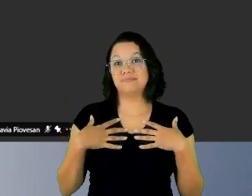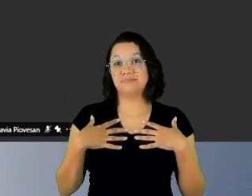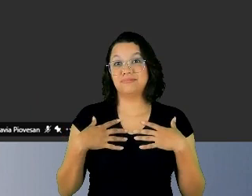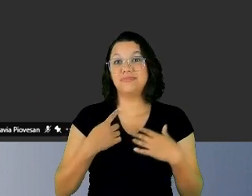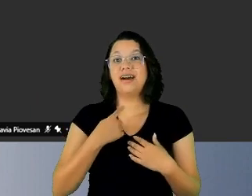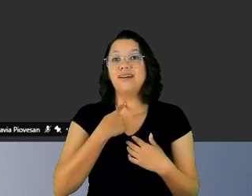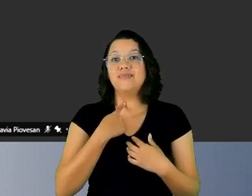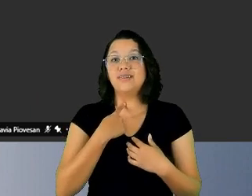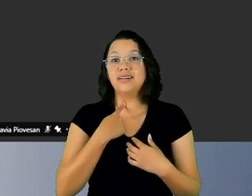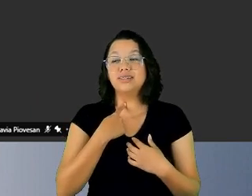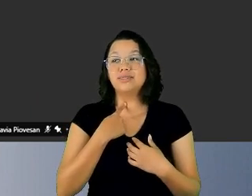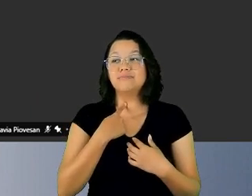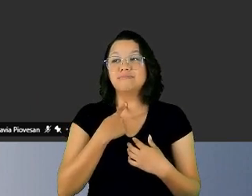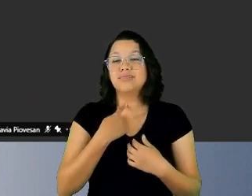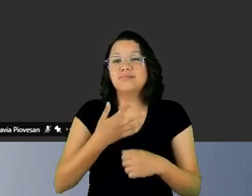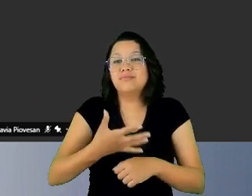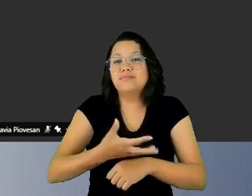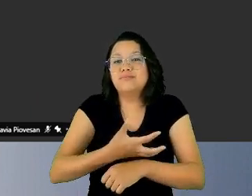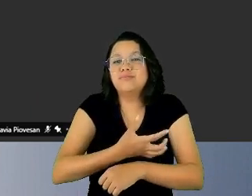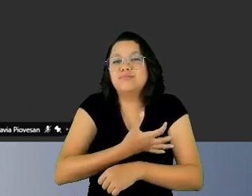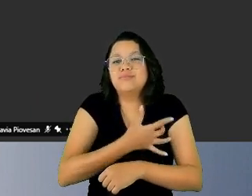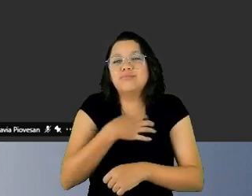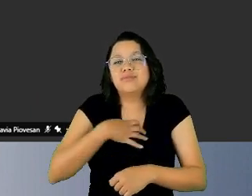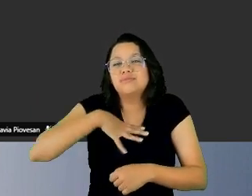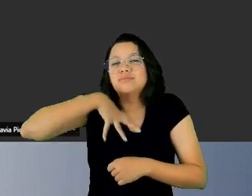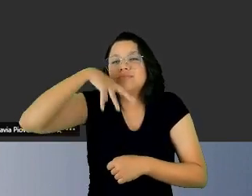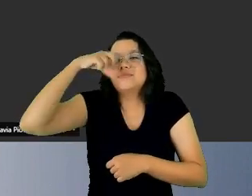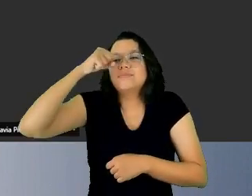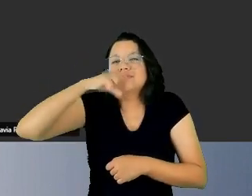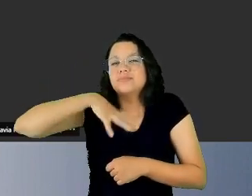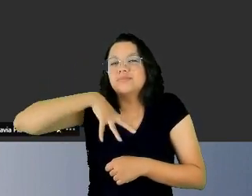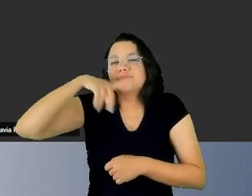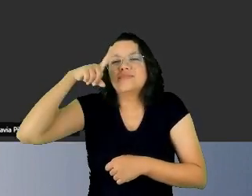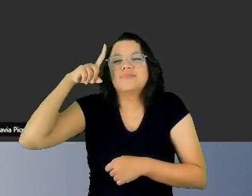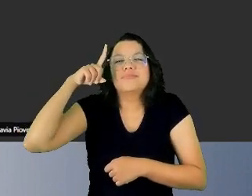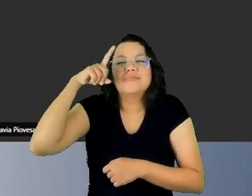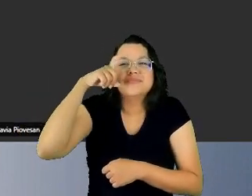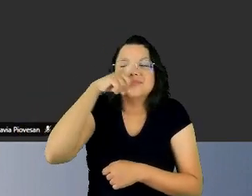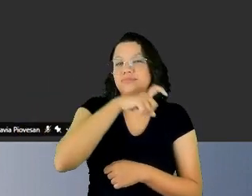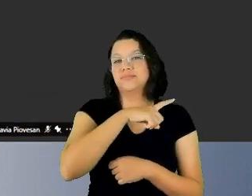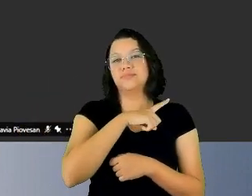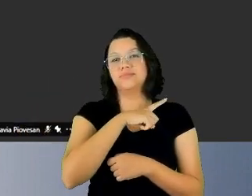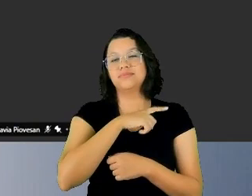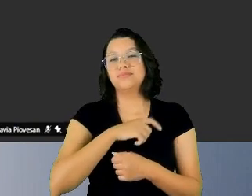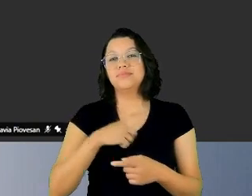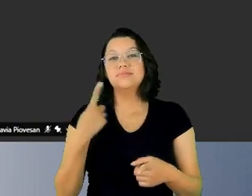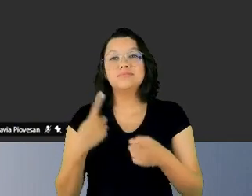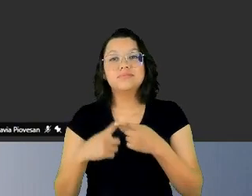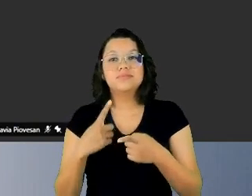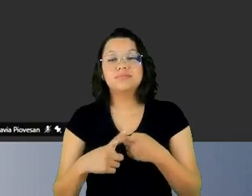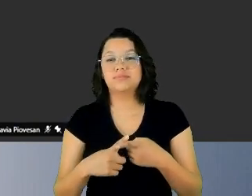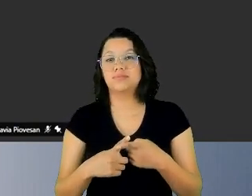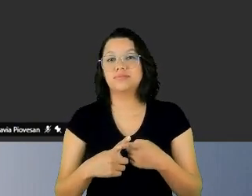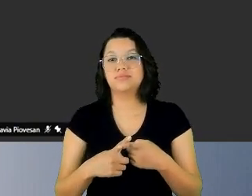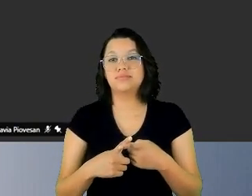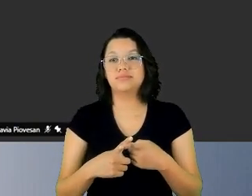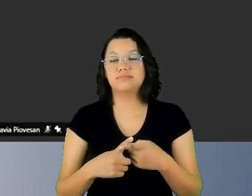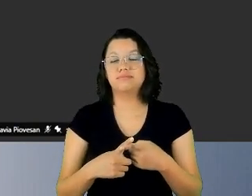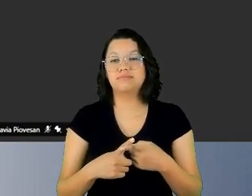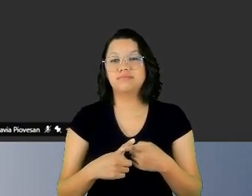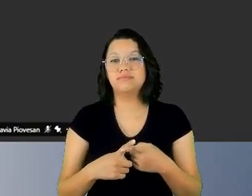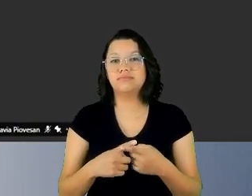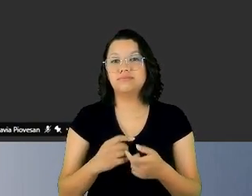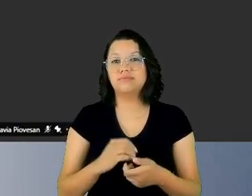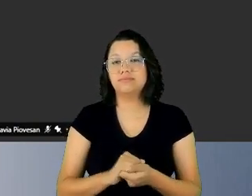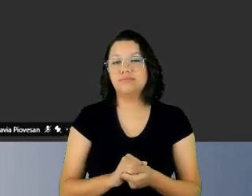respiração está difícil, porque você trabalhar bem e